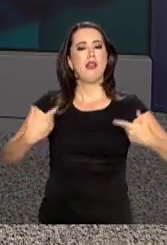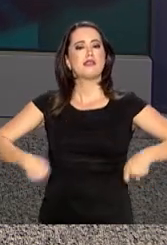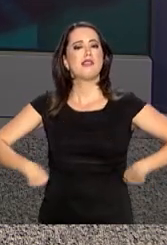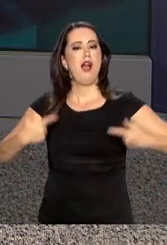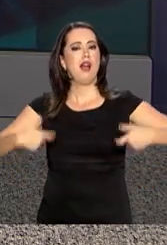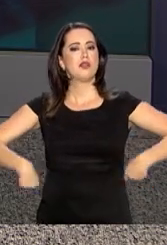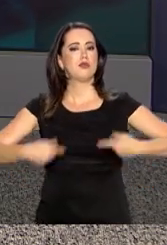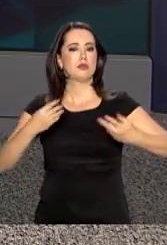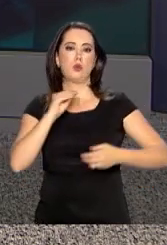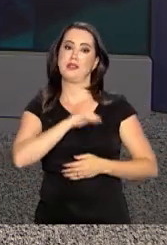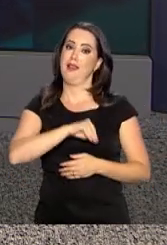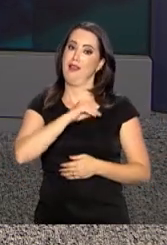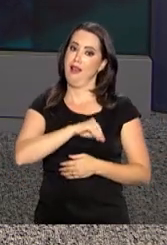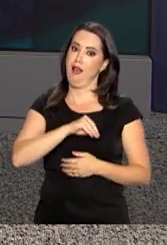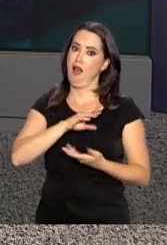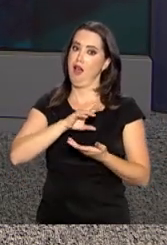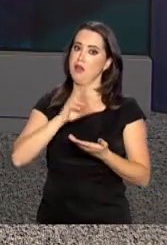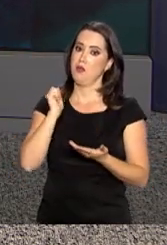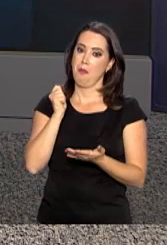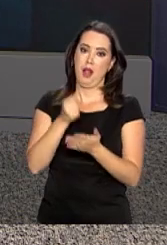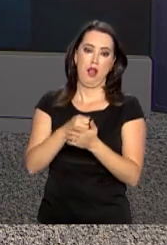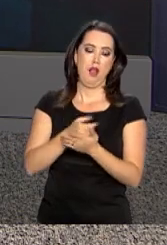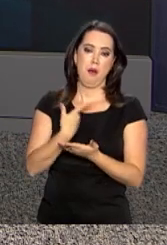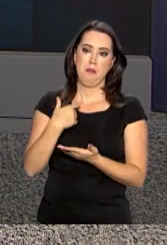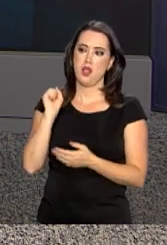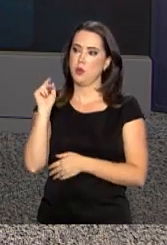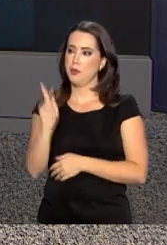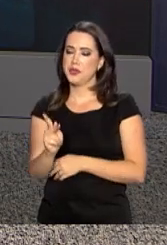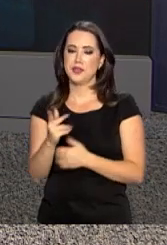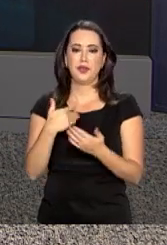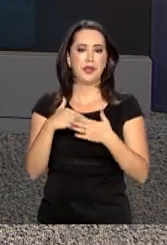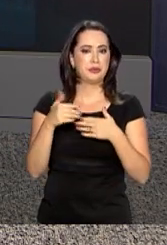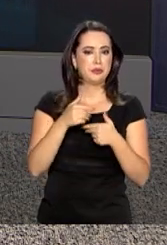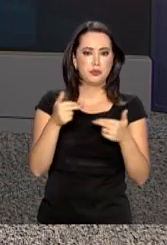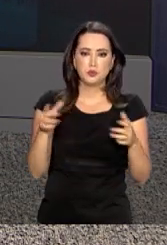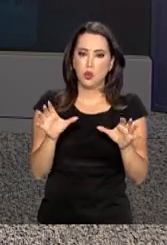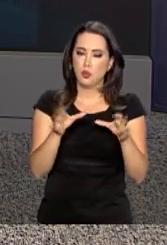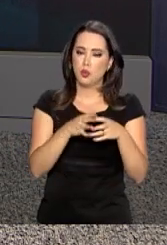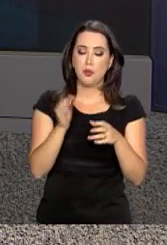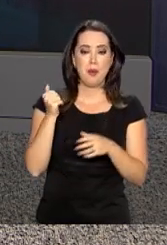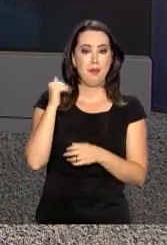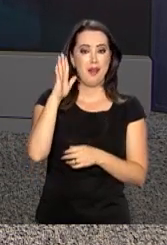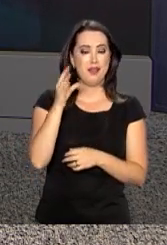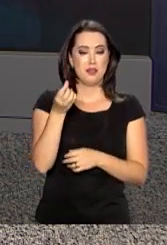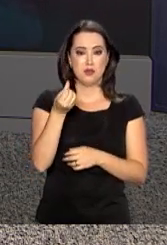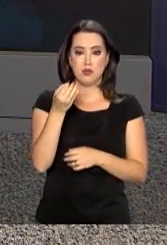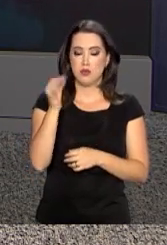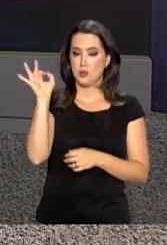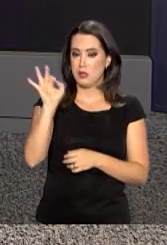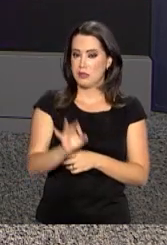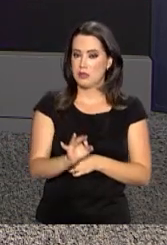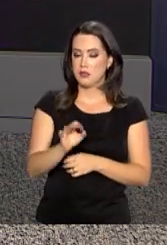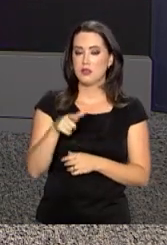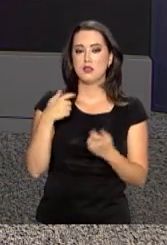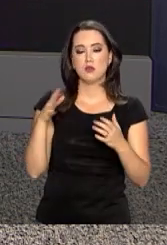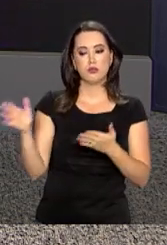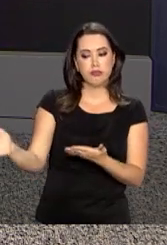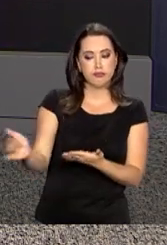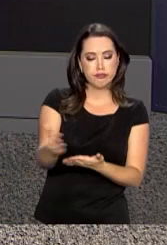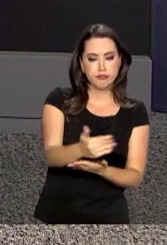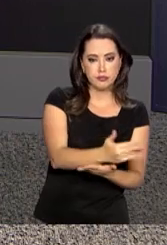servidores, ativos e inativos, pensionistas e aposentados, mais do que 60% do que